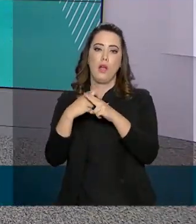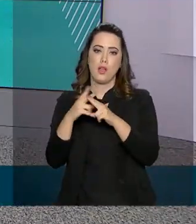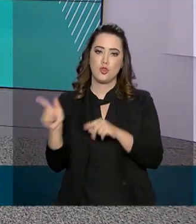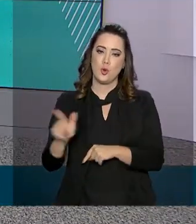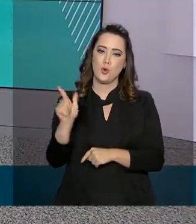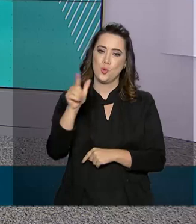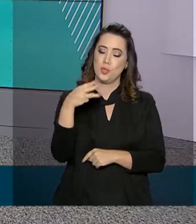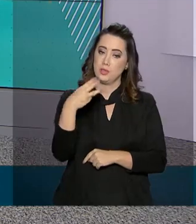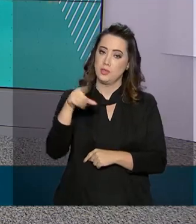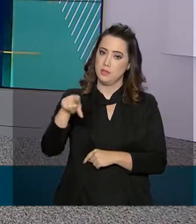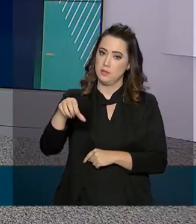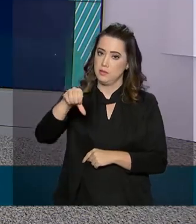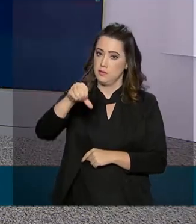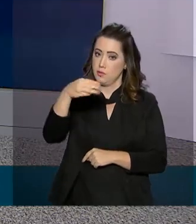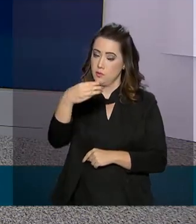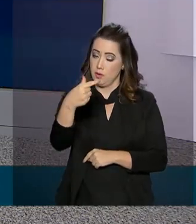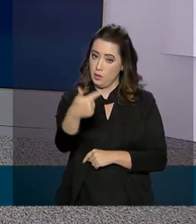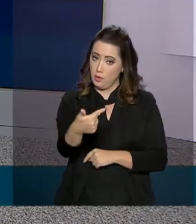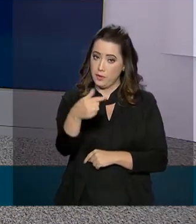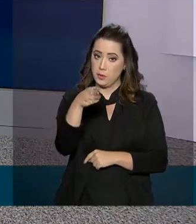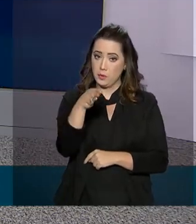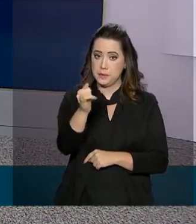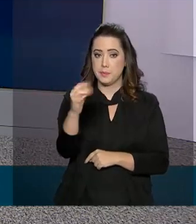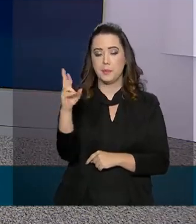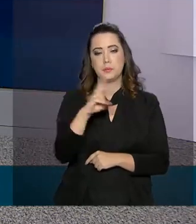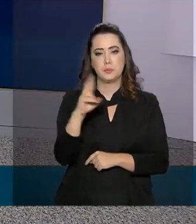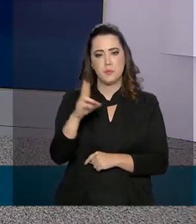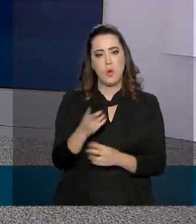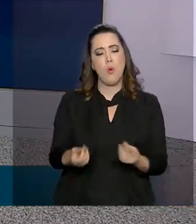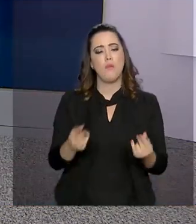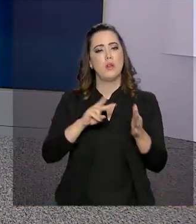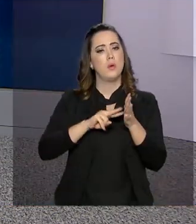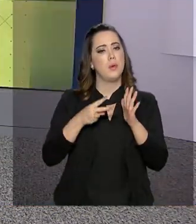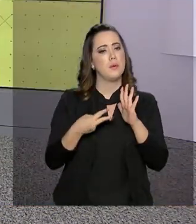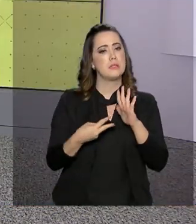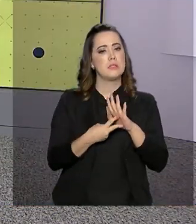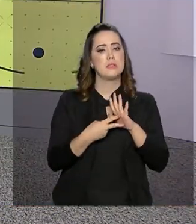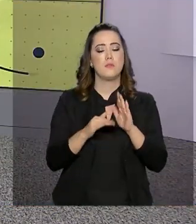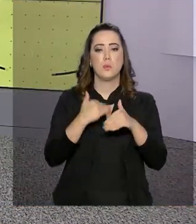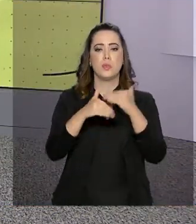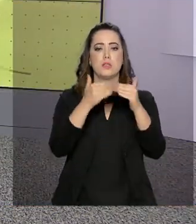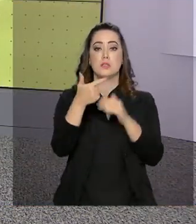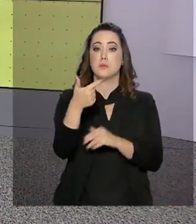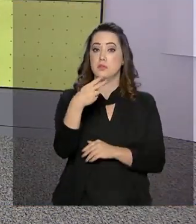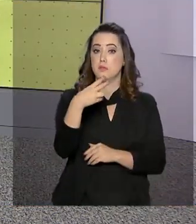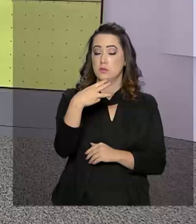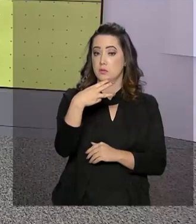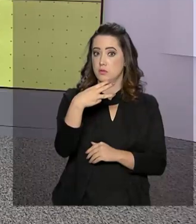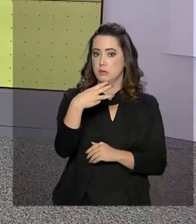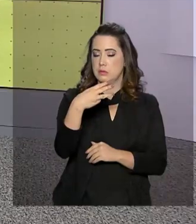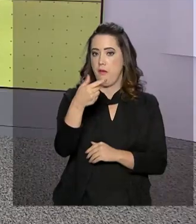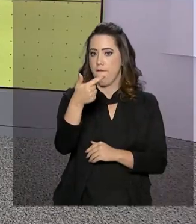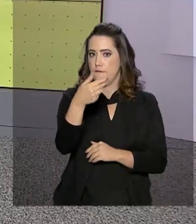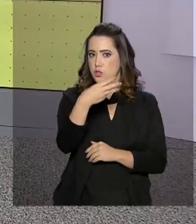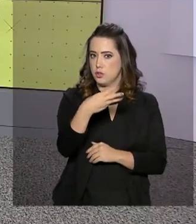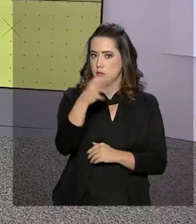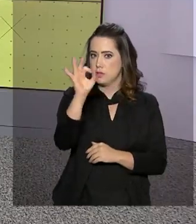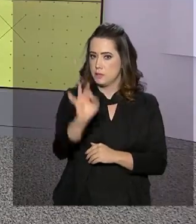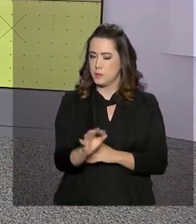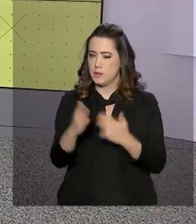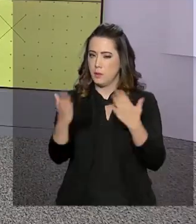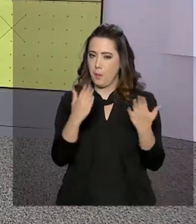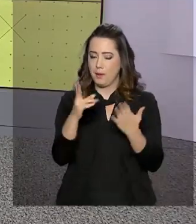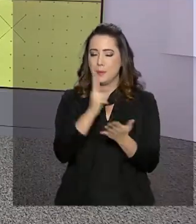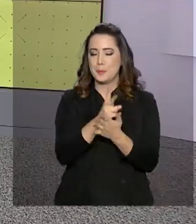3,92 bilhões de reais. O valor representa um crescimento de 23% em relação ao